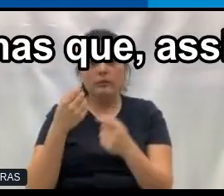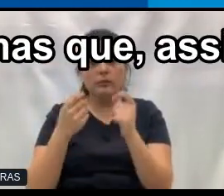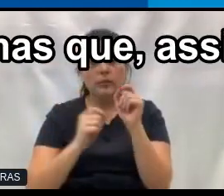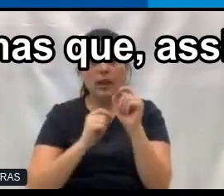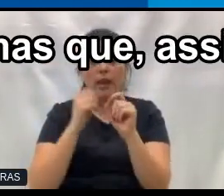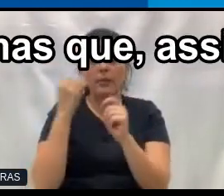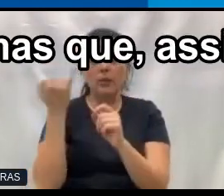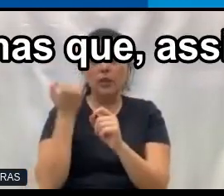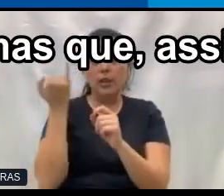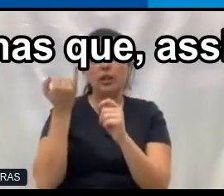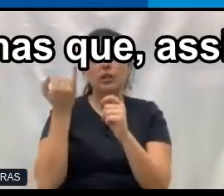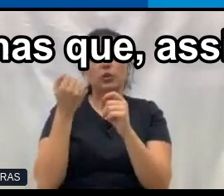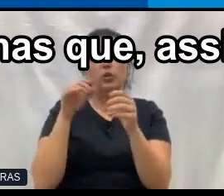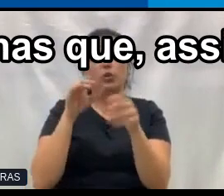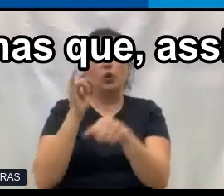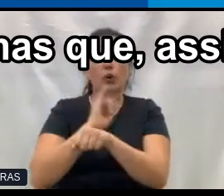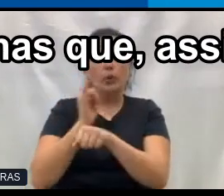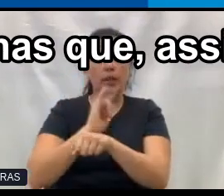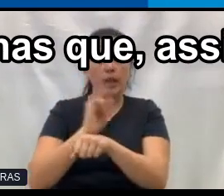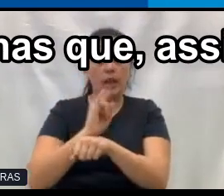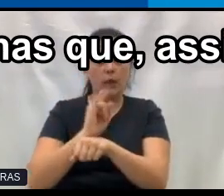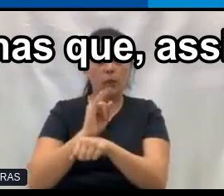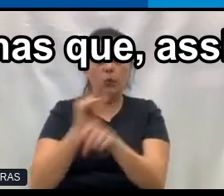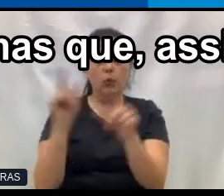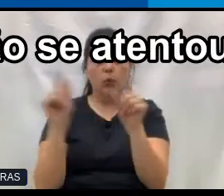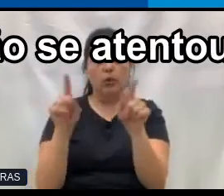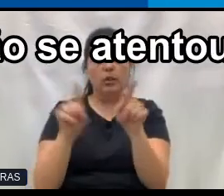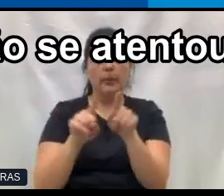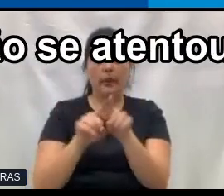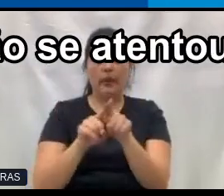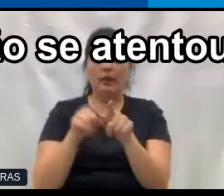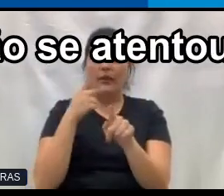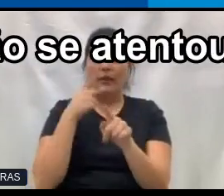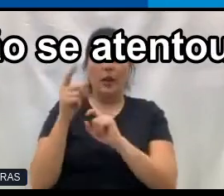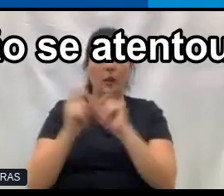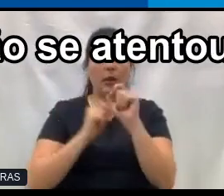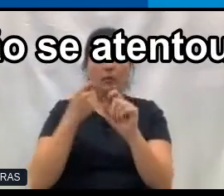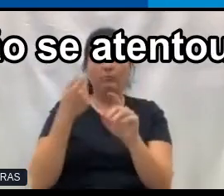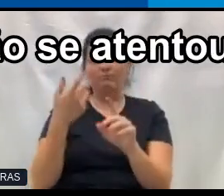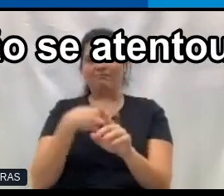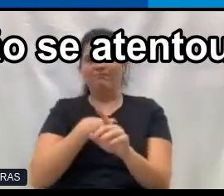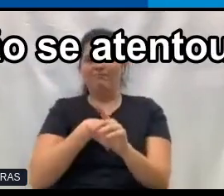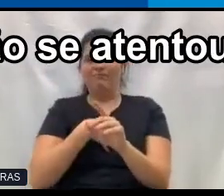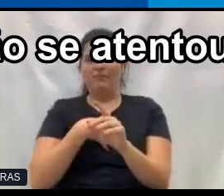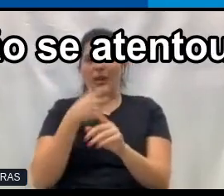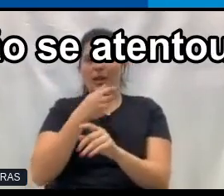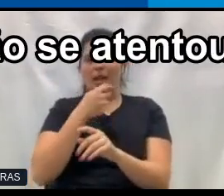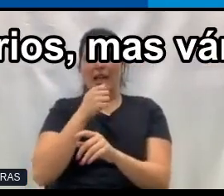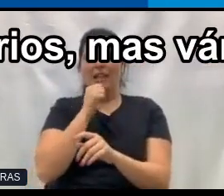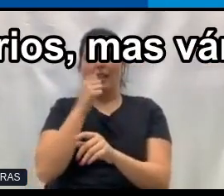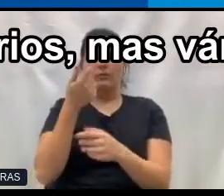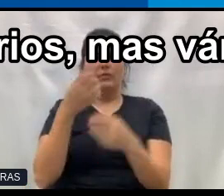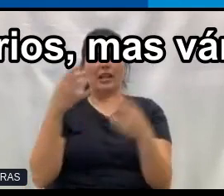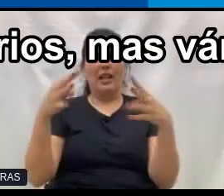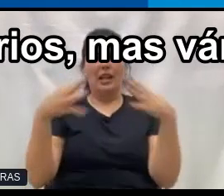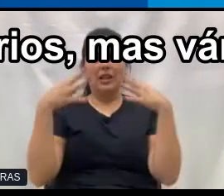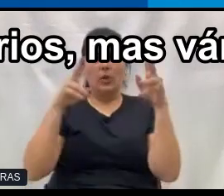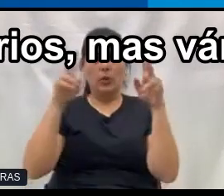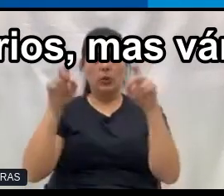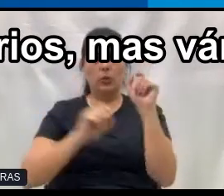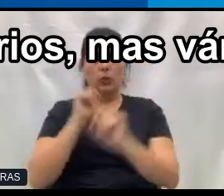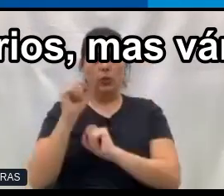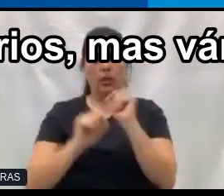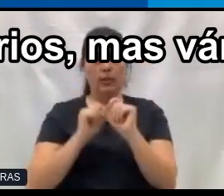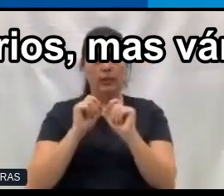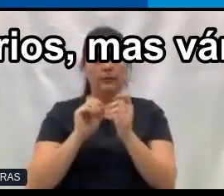um documentário super curtinho, mas que, assim, é o que eu falo, é um soco na cara para quem ainda não se atentou para esse assunto, em